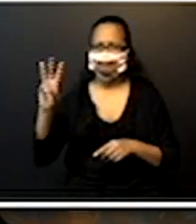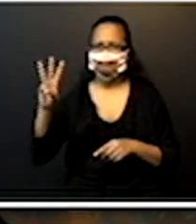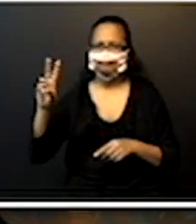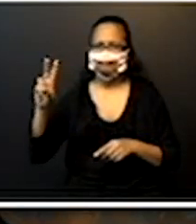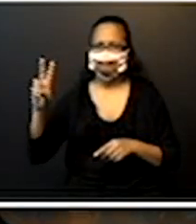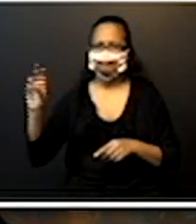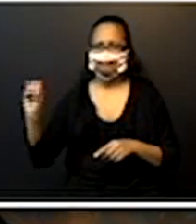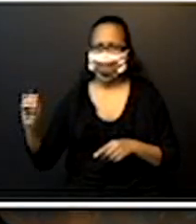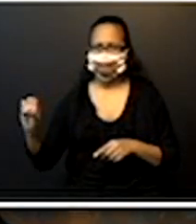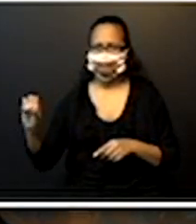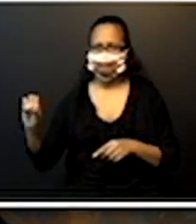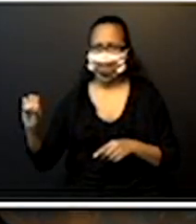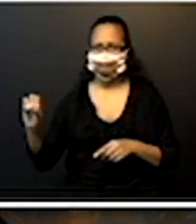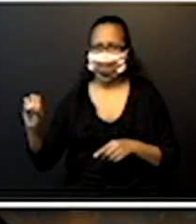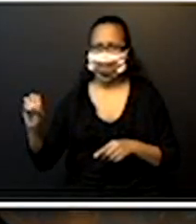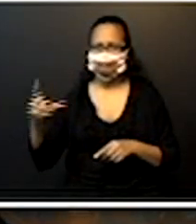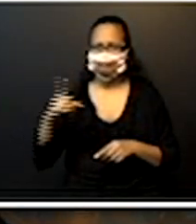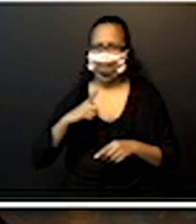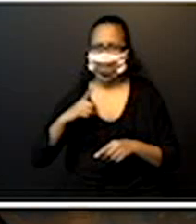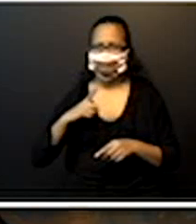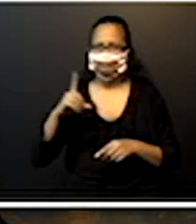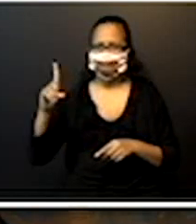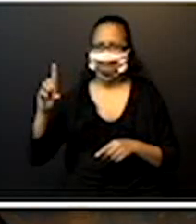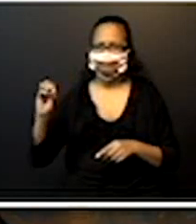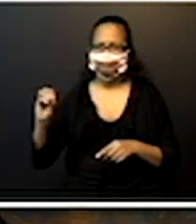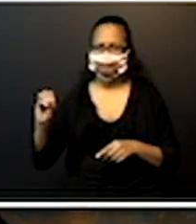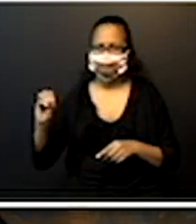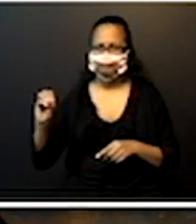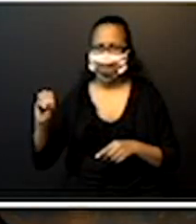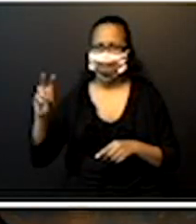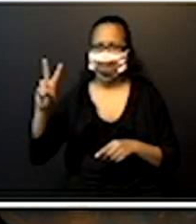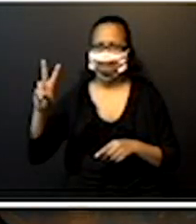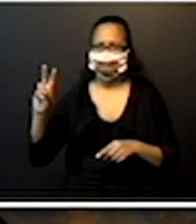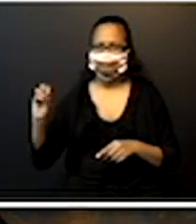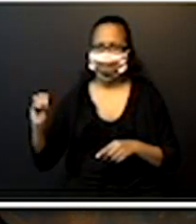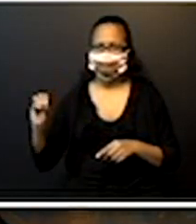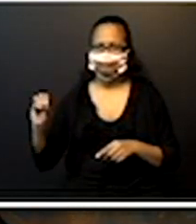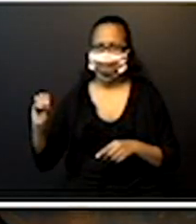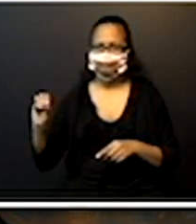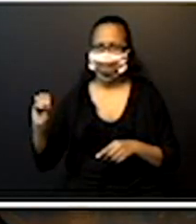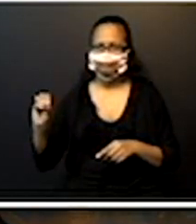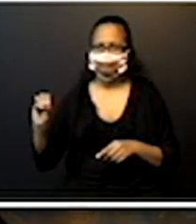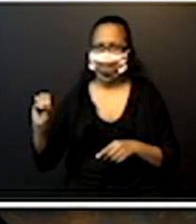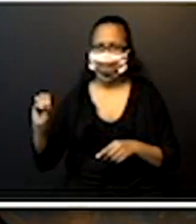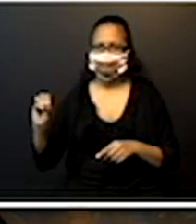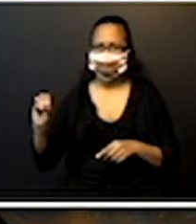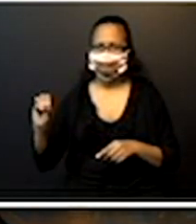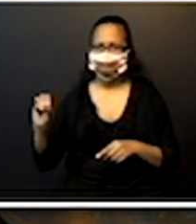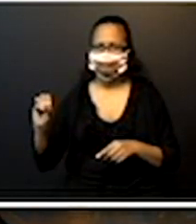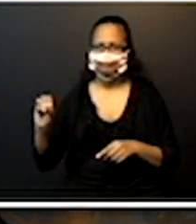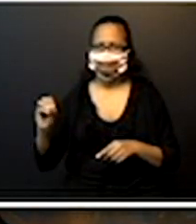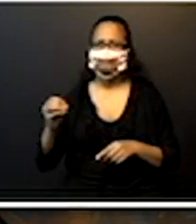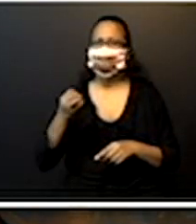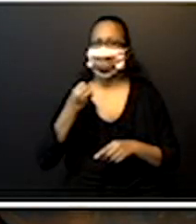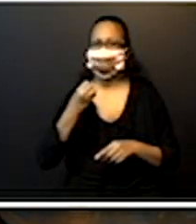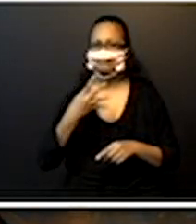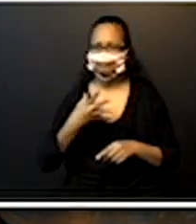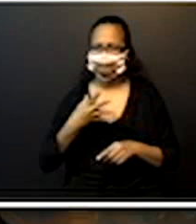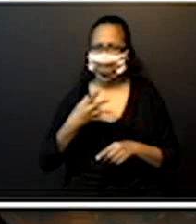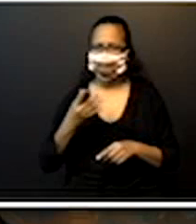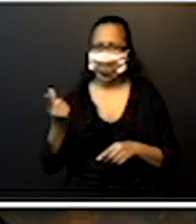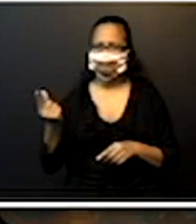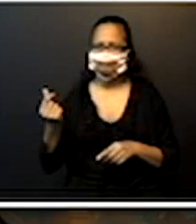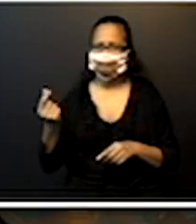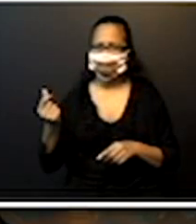olha lá, eu tenho 10 e 20. Oh, beleza, hein? Olha lá que dinheirão que eu tenho agora.